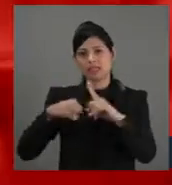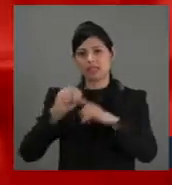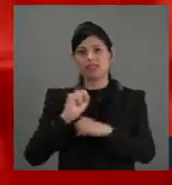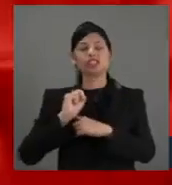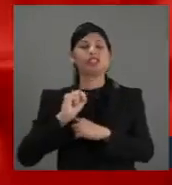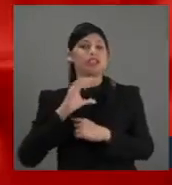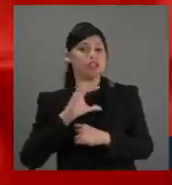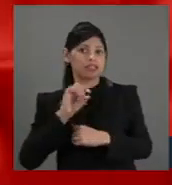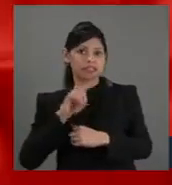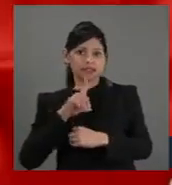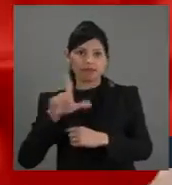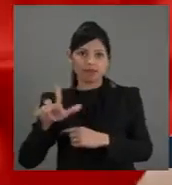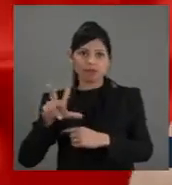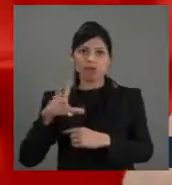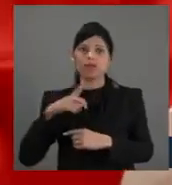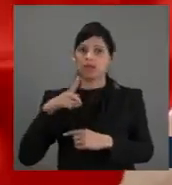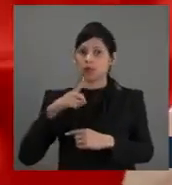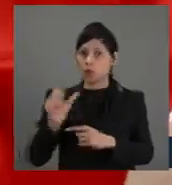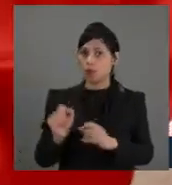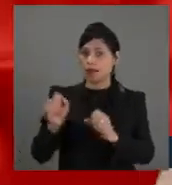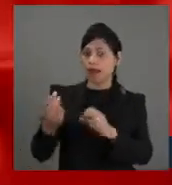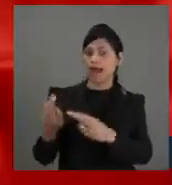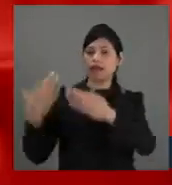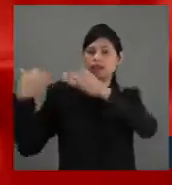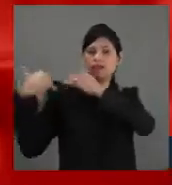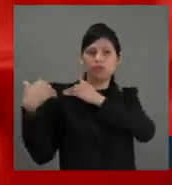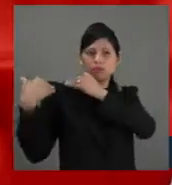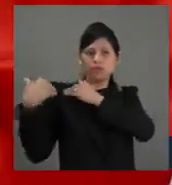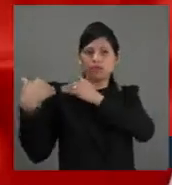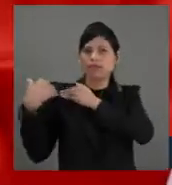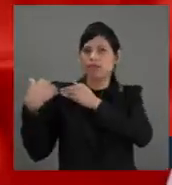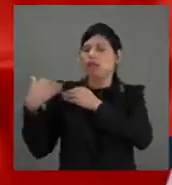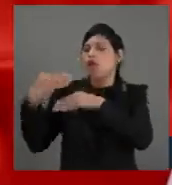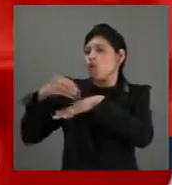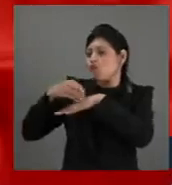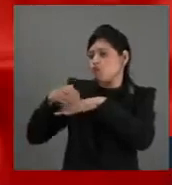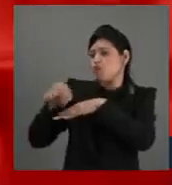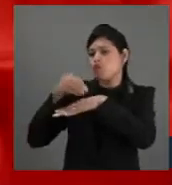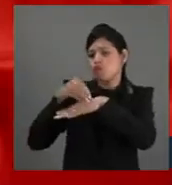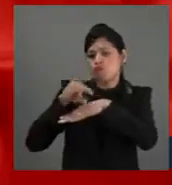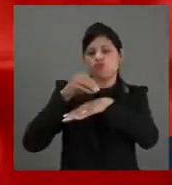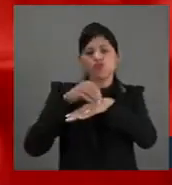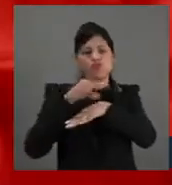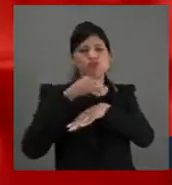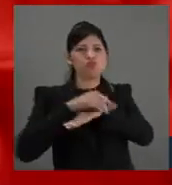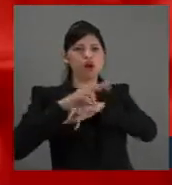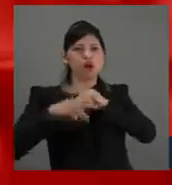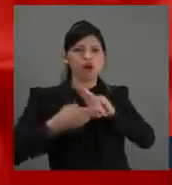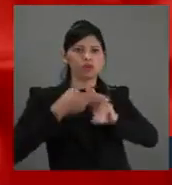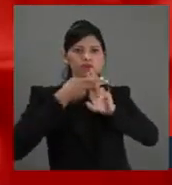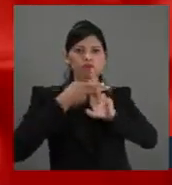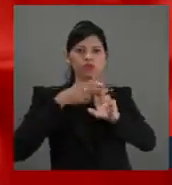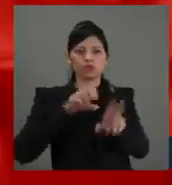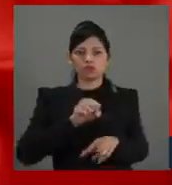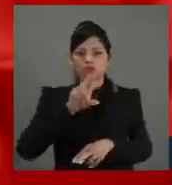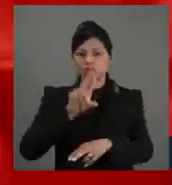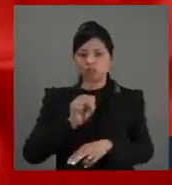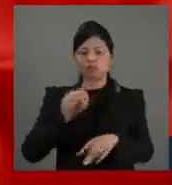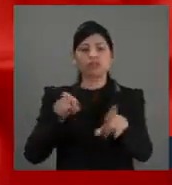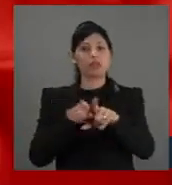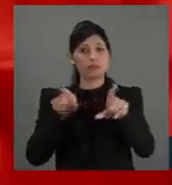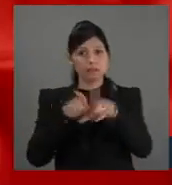responsabilidade de orientar tanto a rede de saúde pública quanto a privada sobre essas